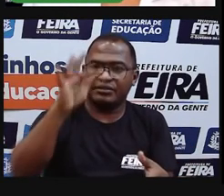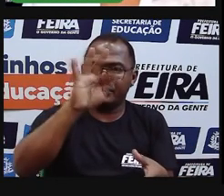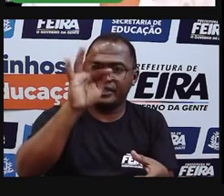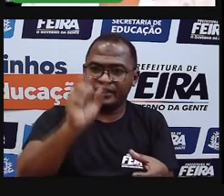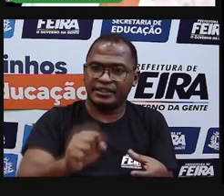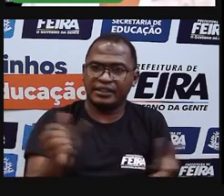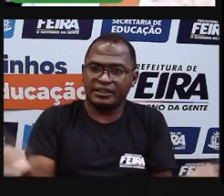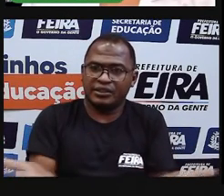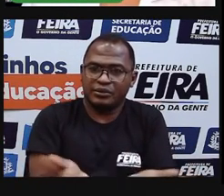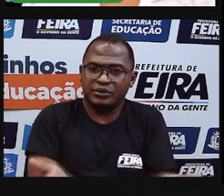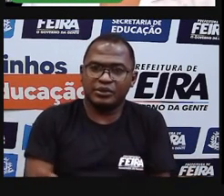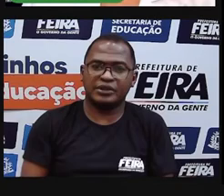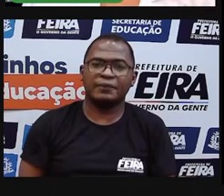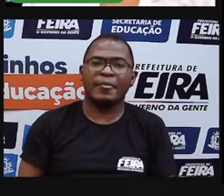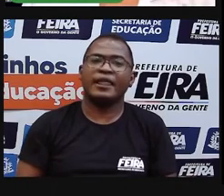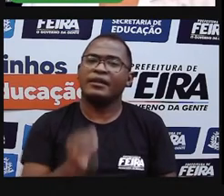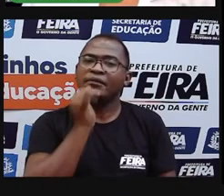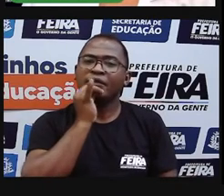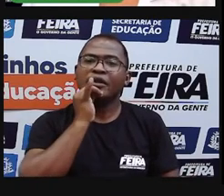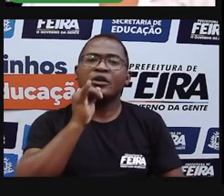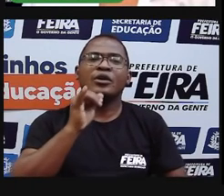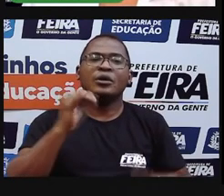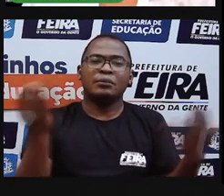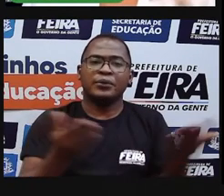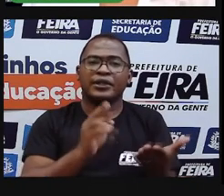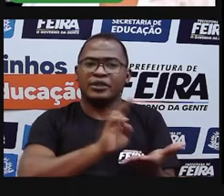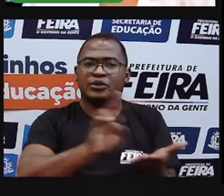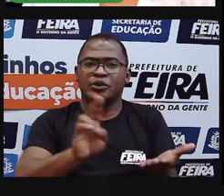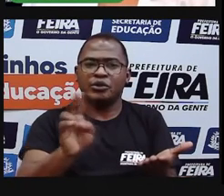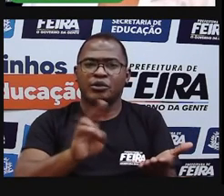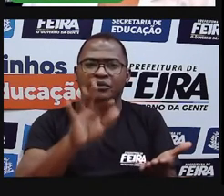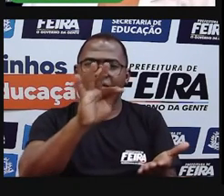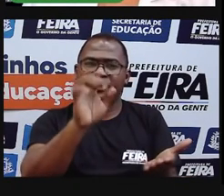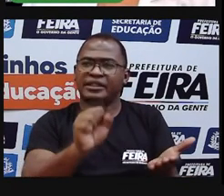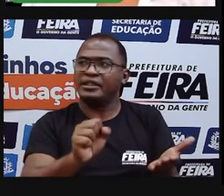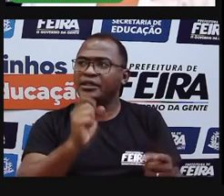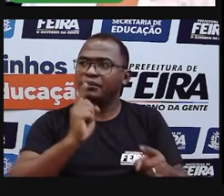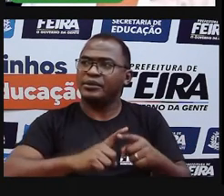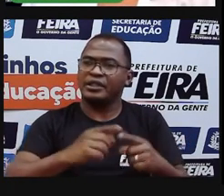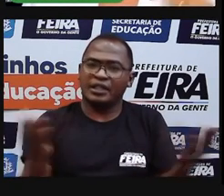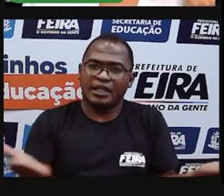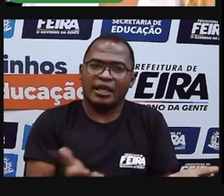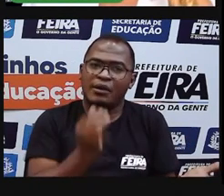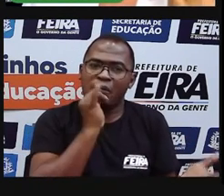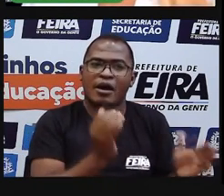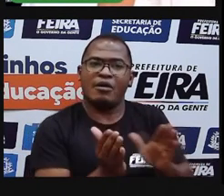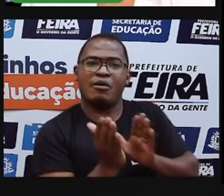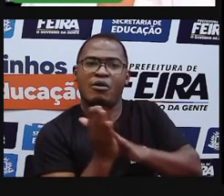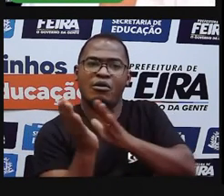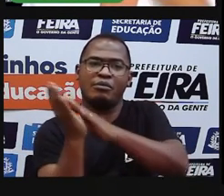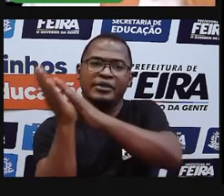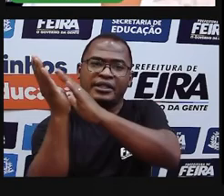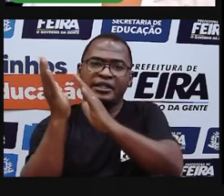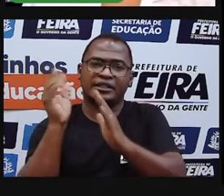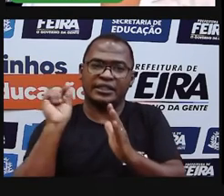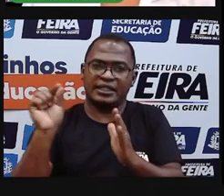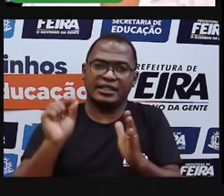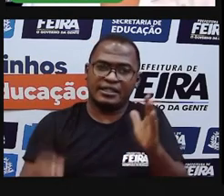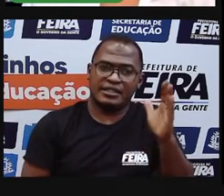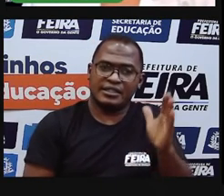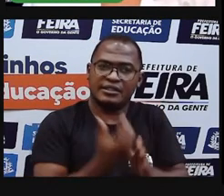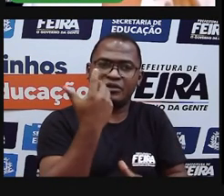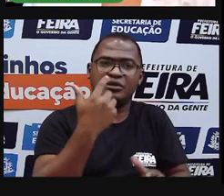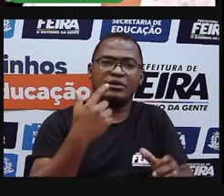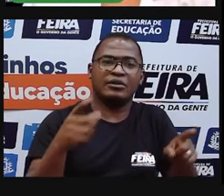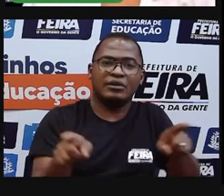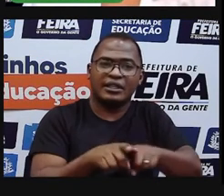Santana. O nome da cidade é uma homenagem dos considerados fundadores. Então, quais foram as pessoas que são consideradas